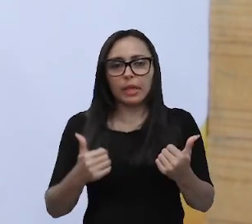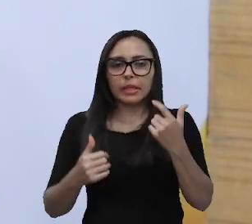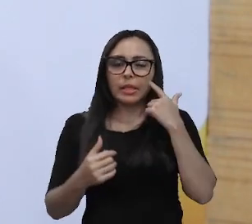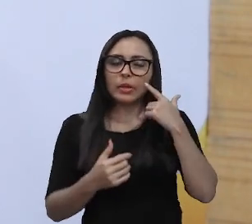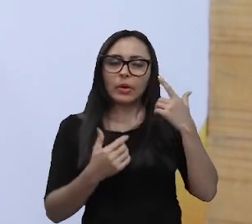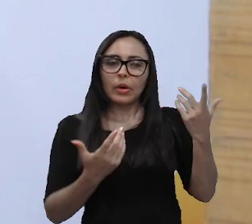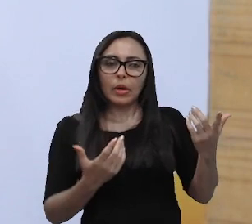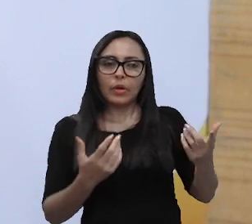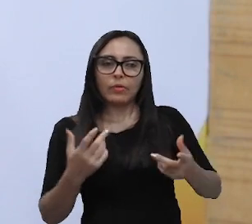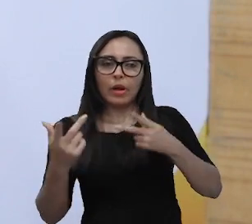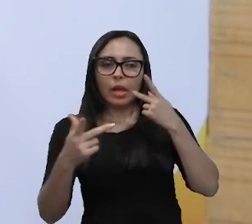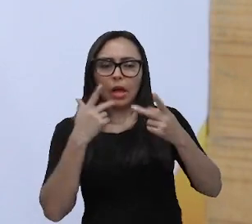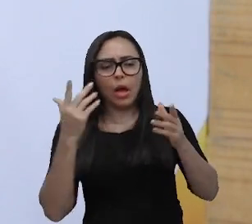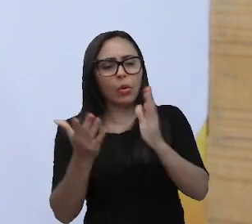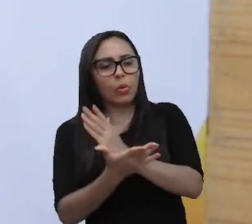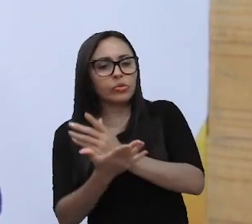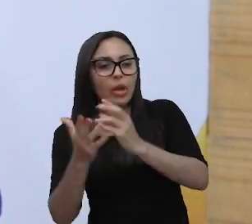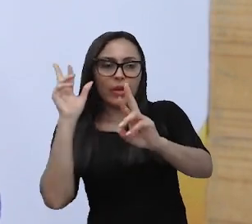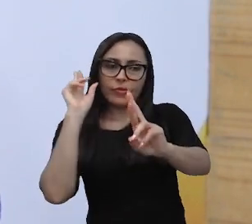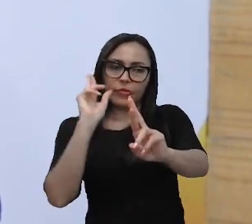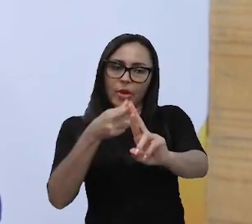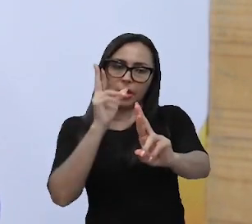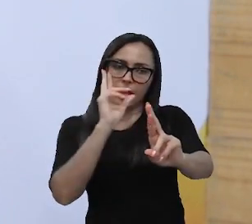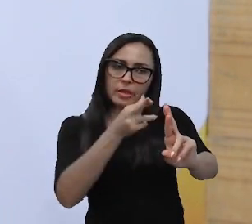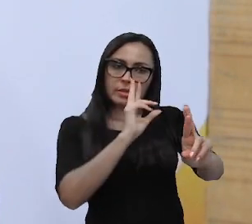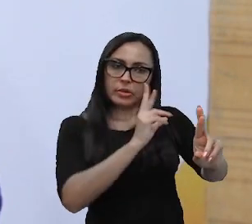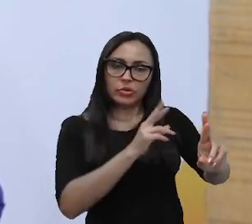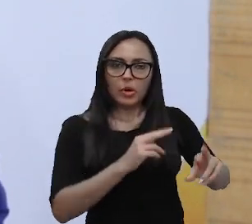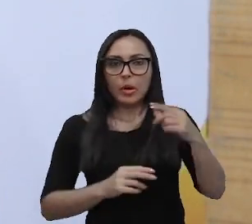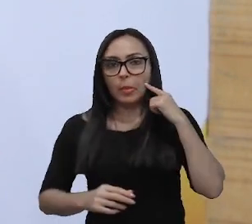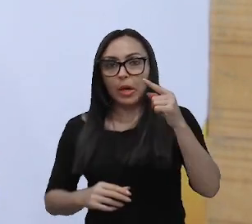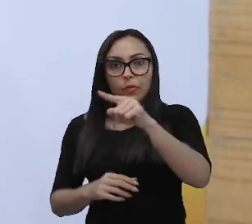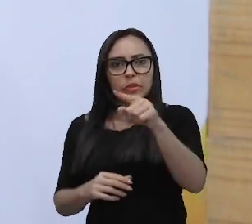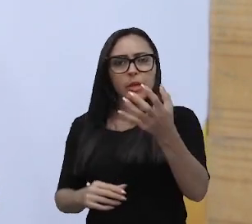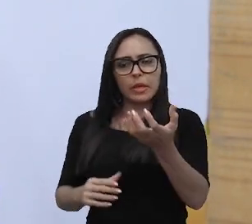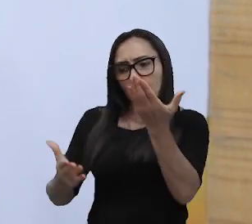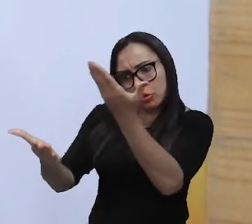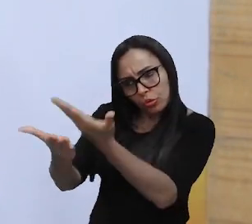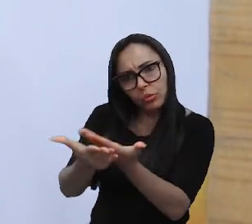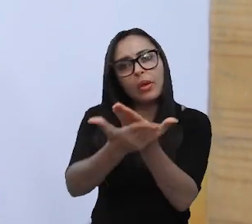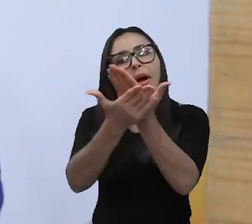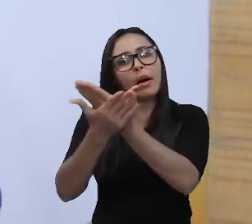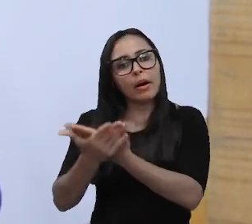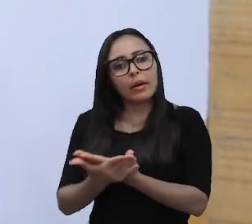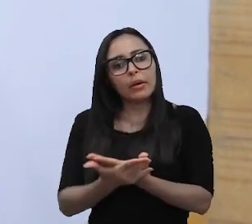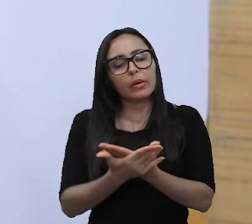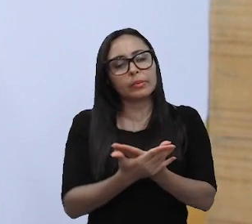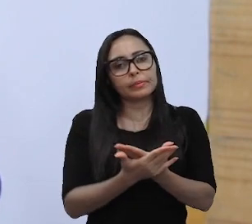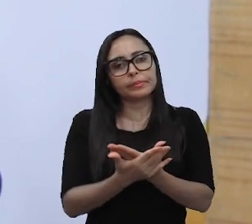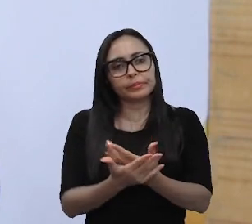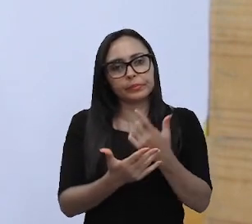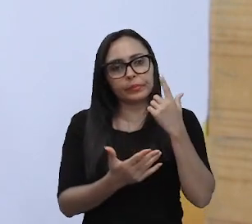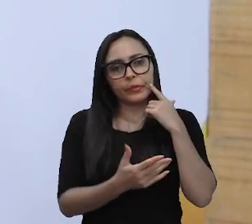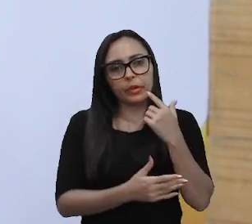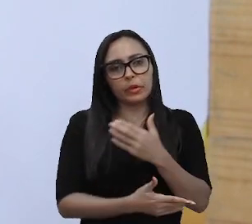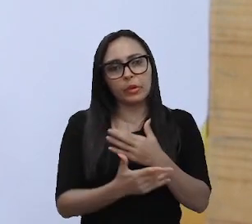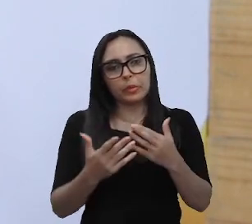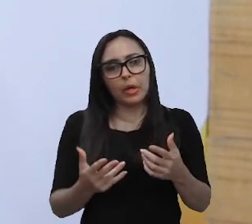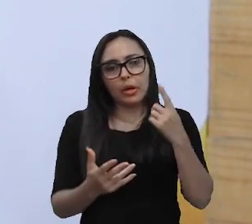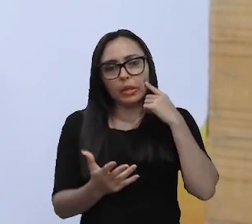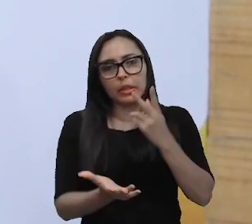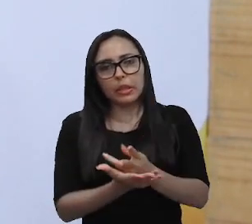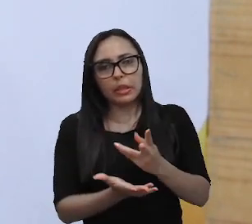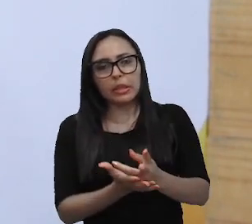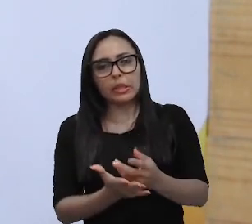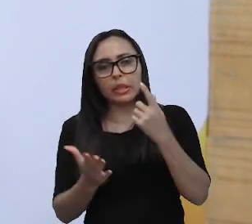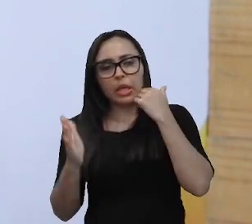aqui algumas referências para você, se quiser estudar, como, é, a História da Eternidade, que é um